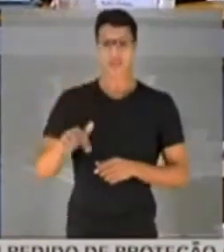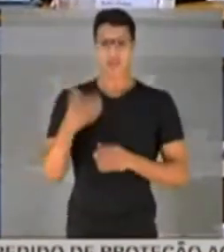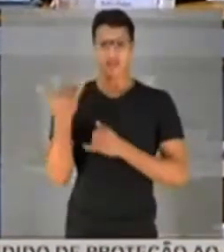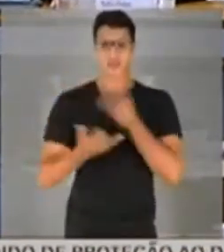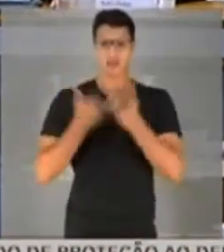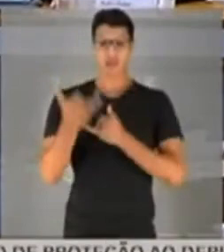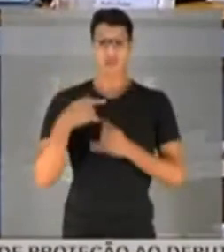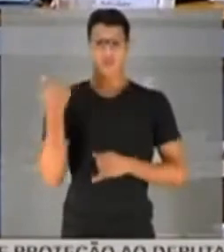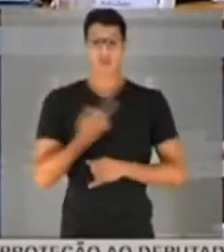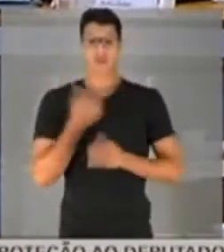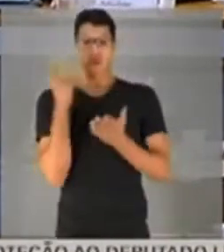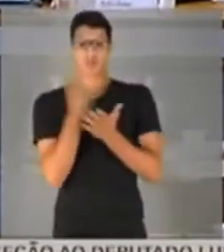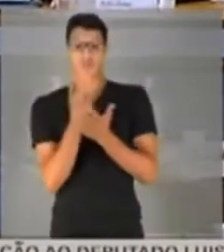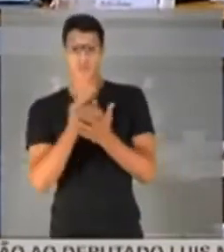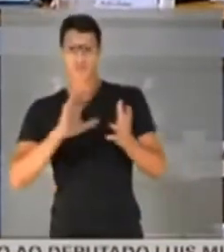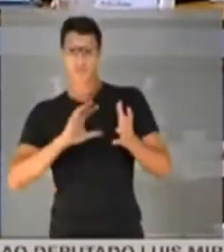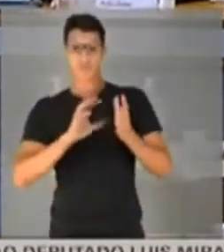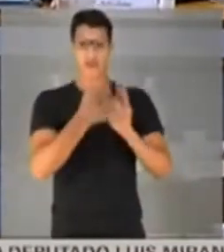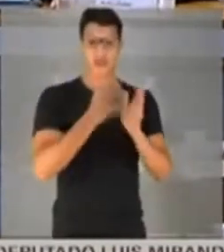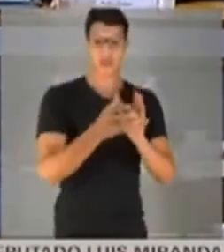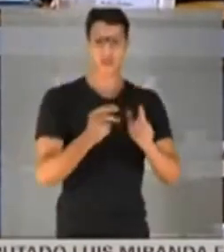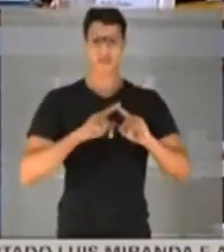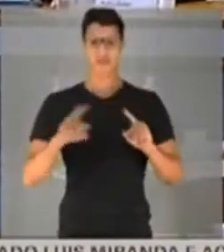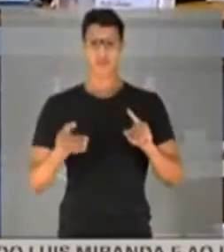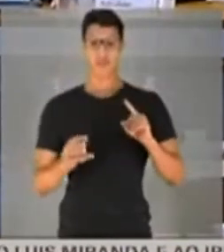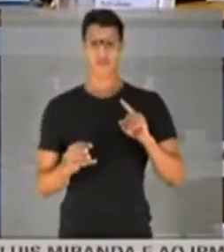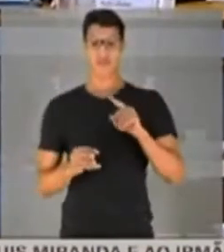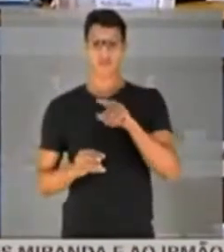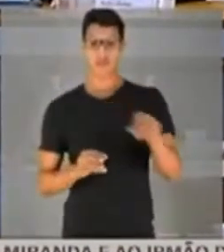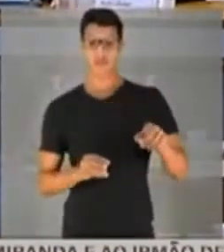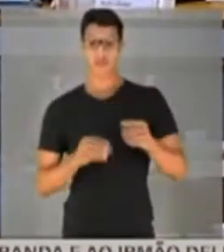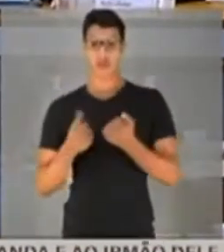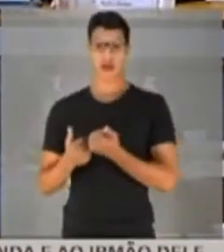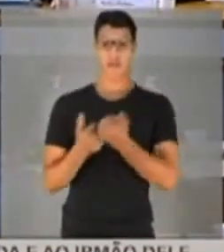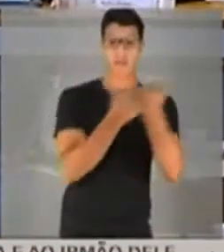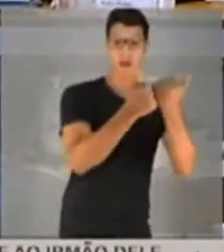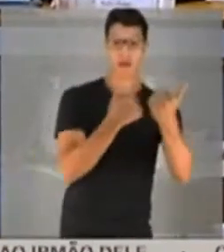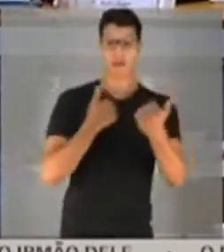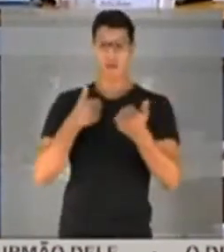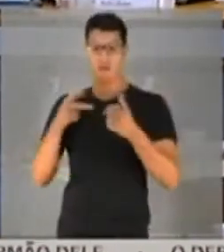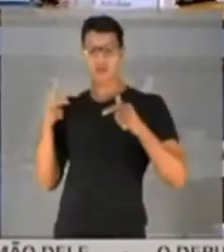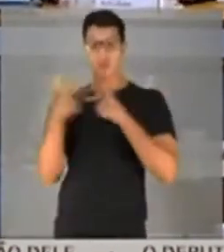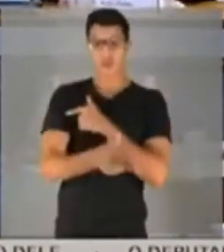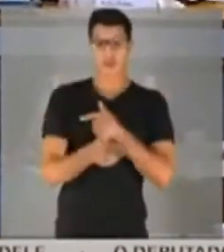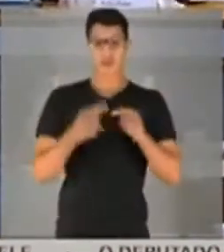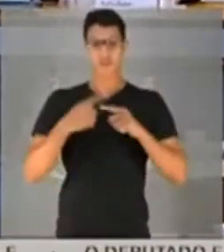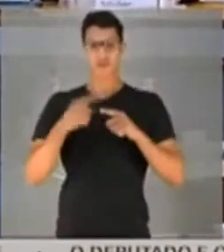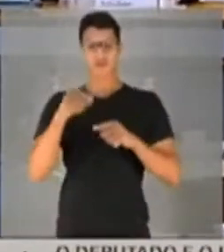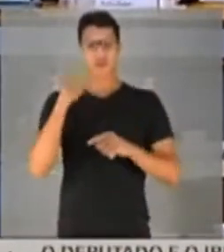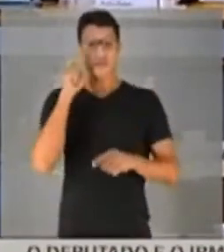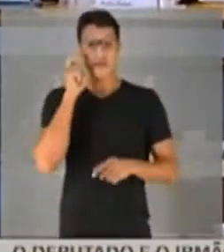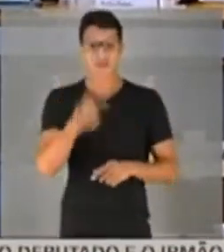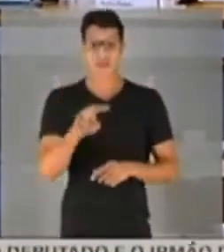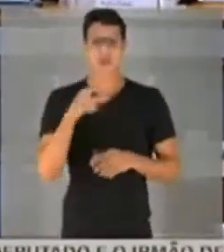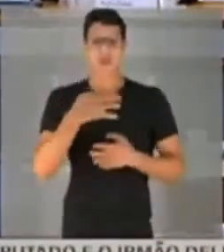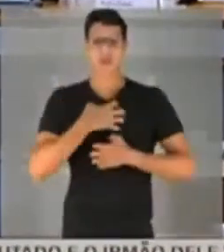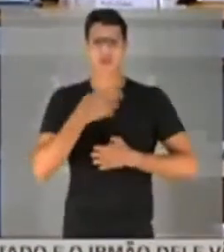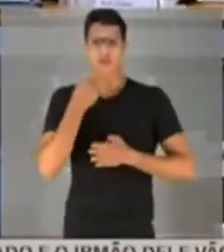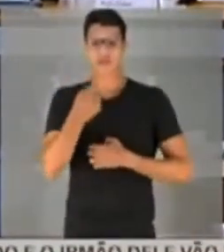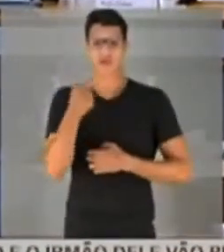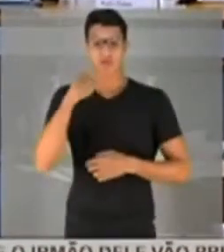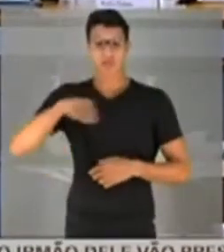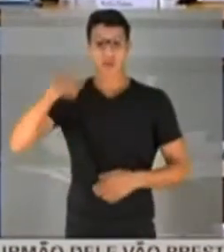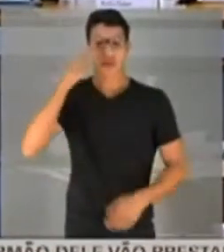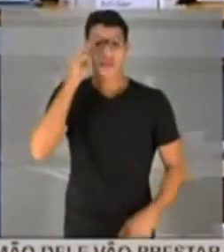até brincou que nós somos do mesmo partido, mas você apoia e eu rompi, porque você viu a forma como ele falou,